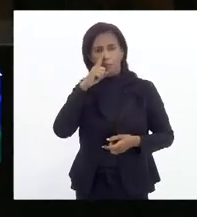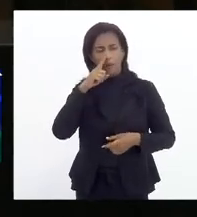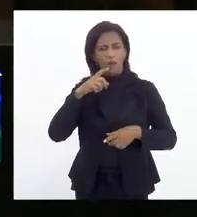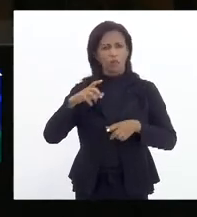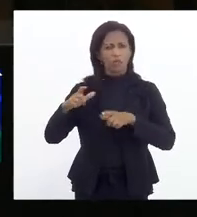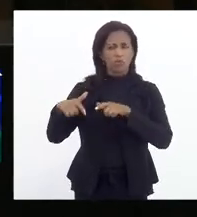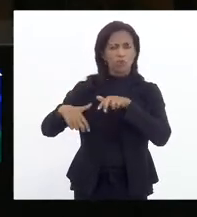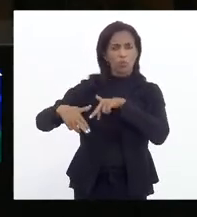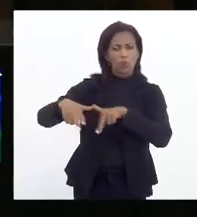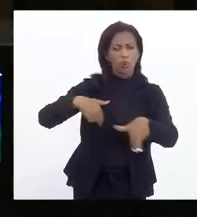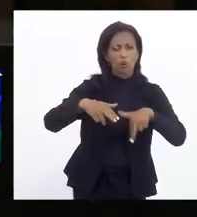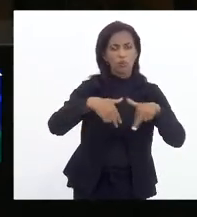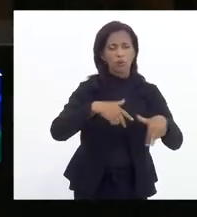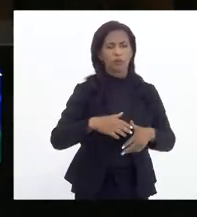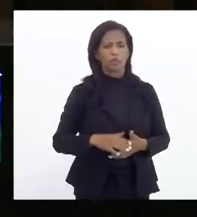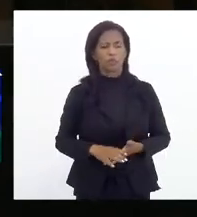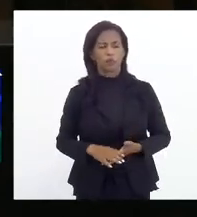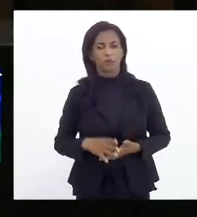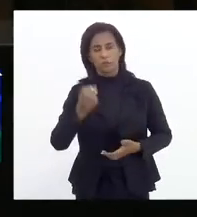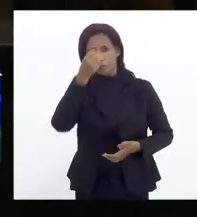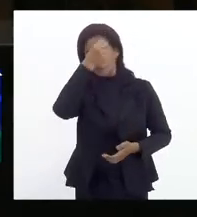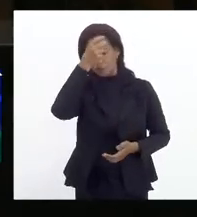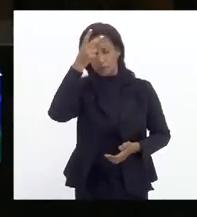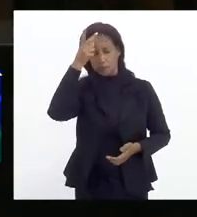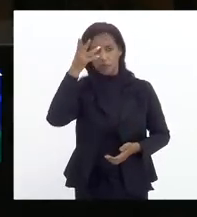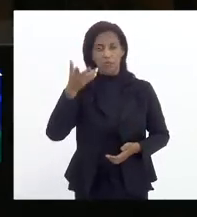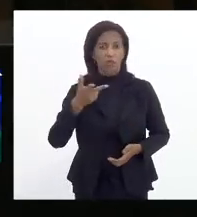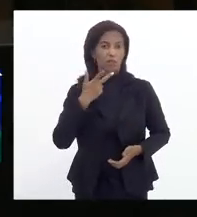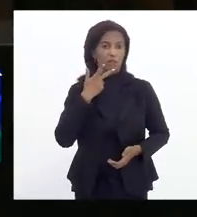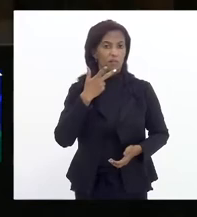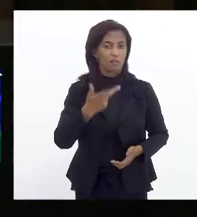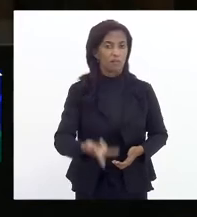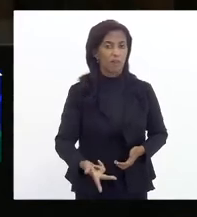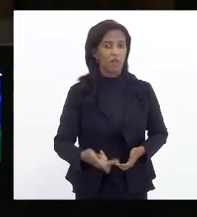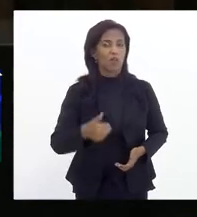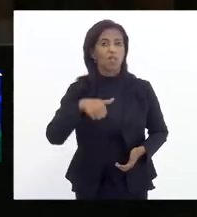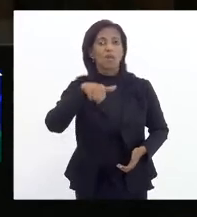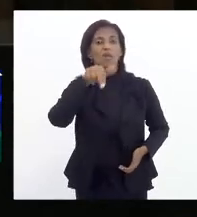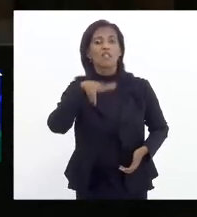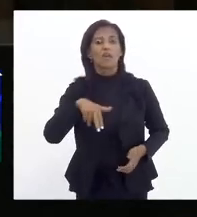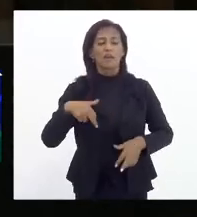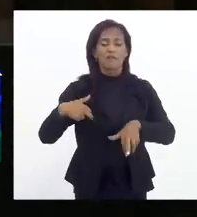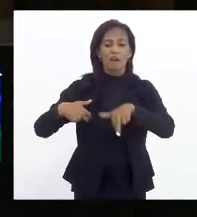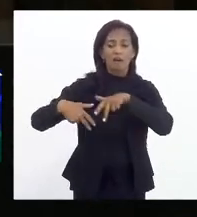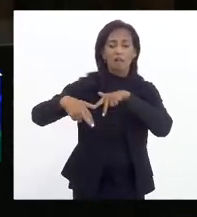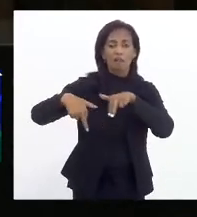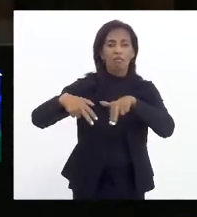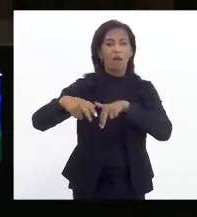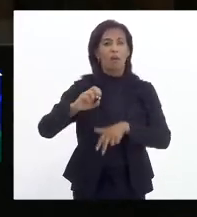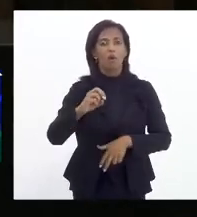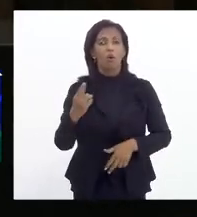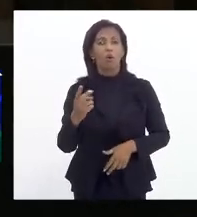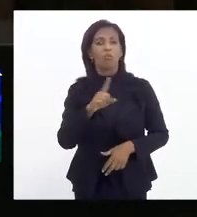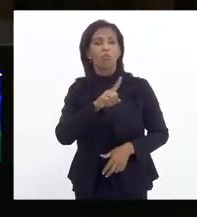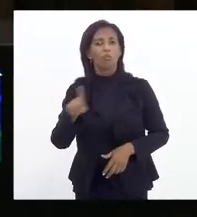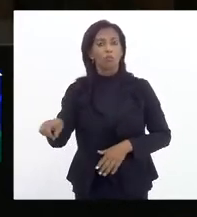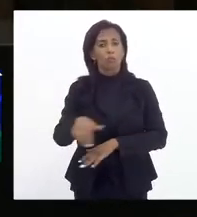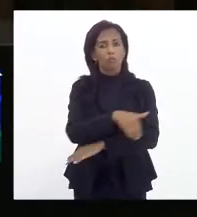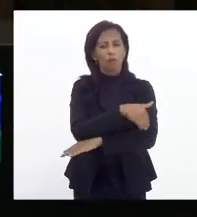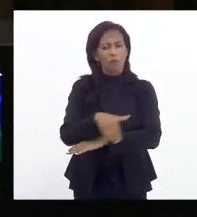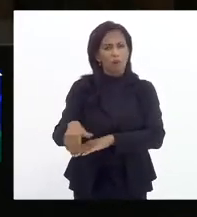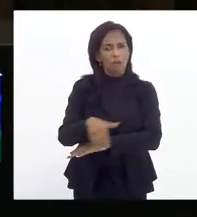locomoção. O prefeito está dizendo quem vai andar ou não pelas ruas,